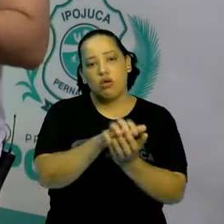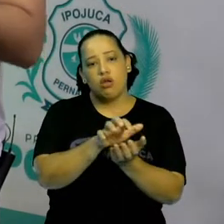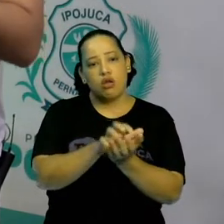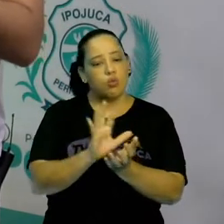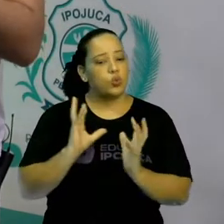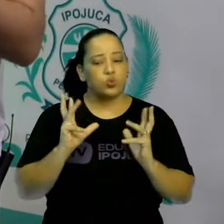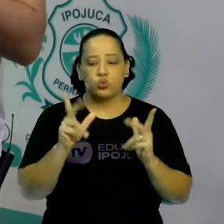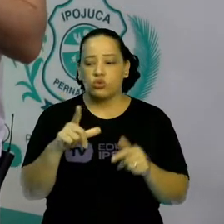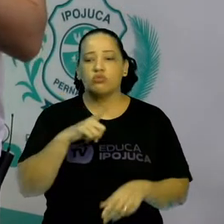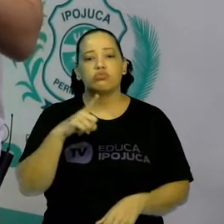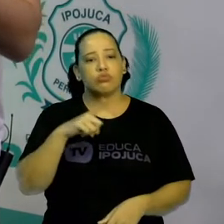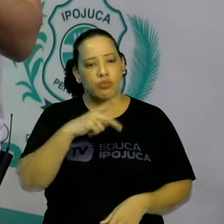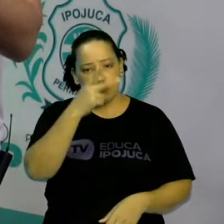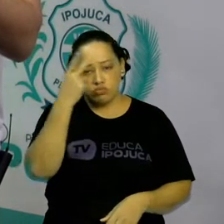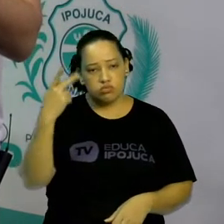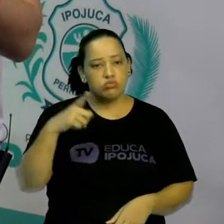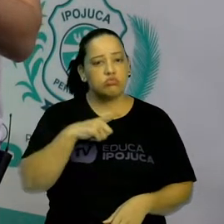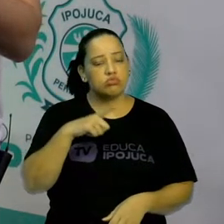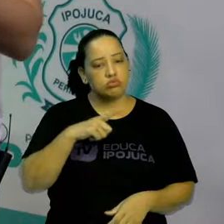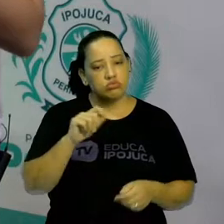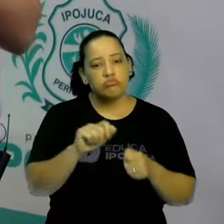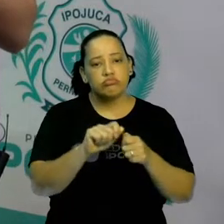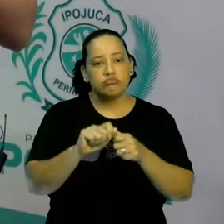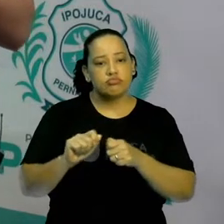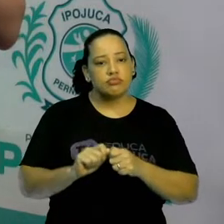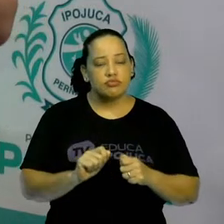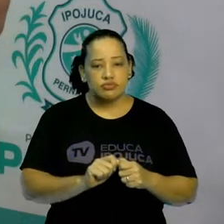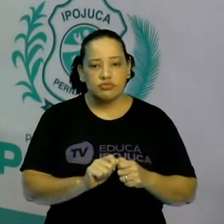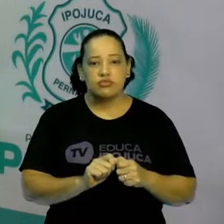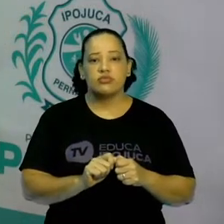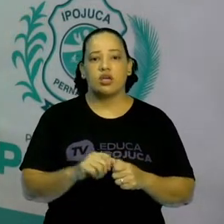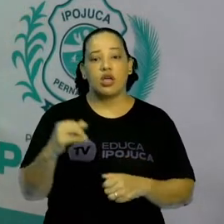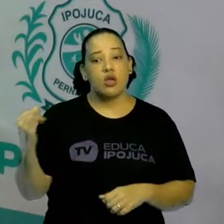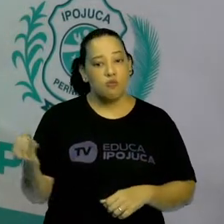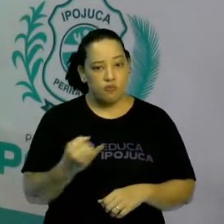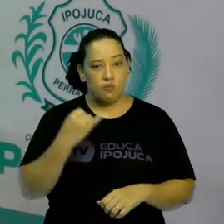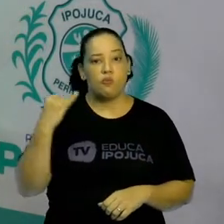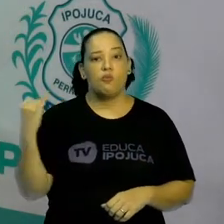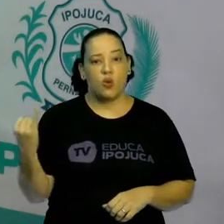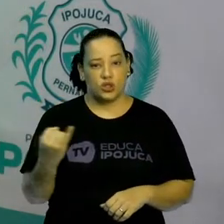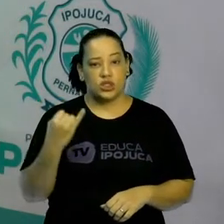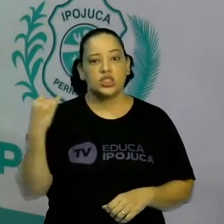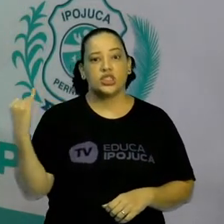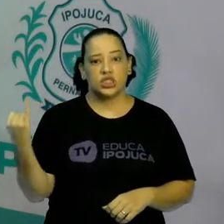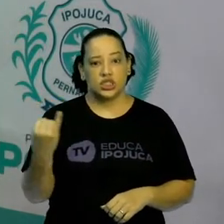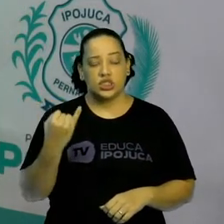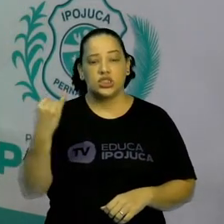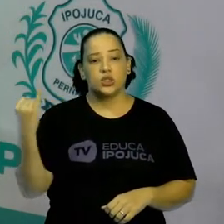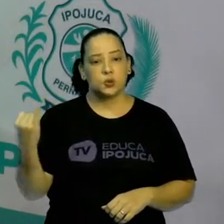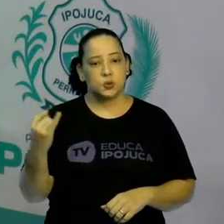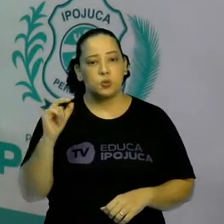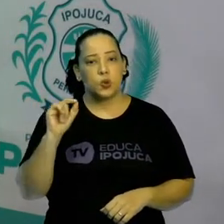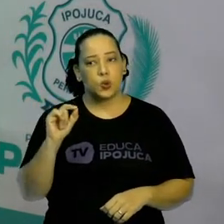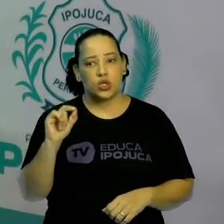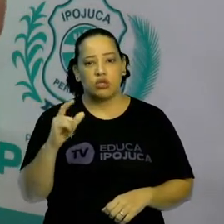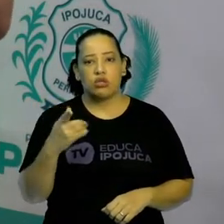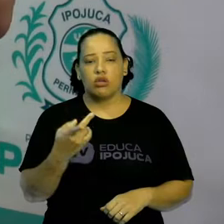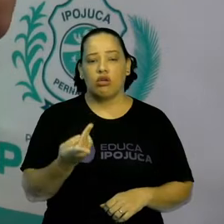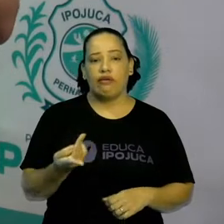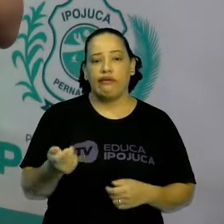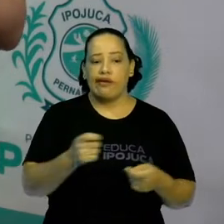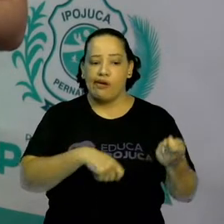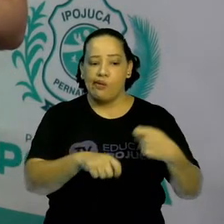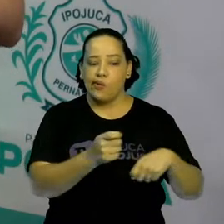Está bom? Então é, inclusive, uma coisa muito importante, uma forma de economia